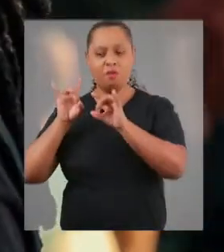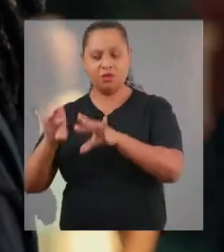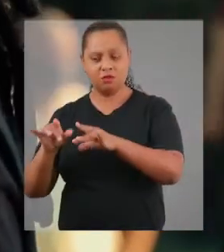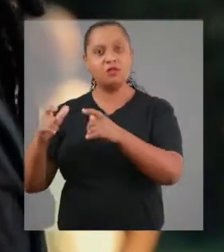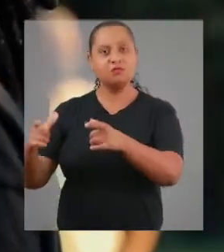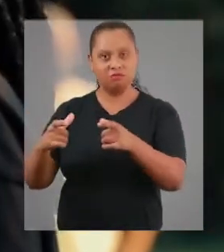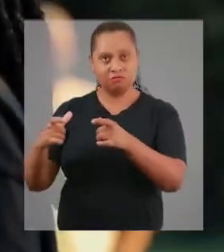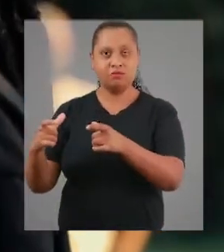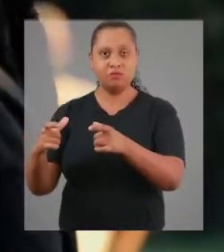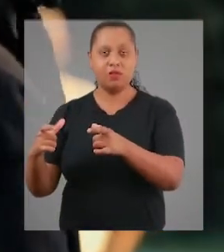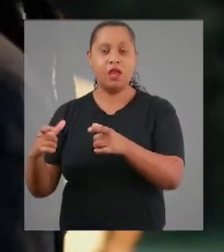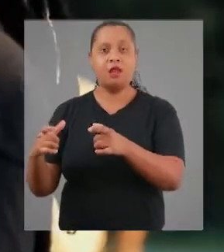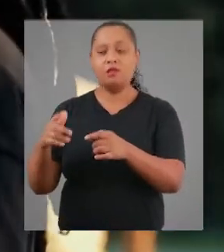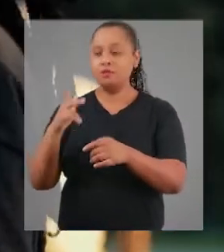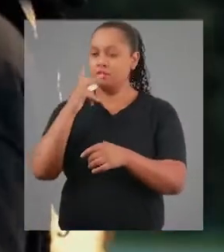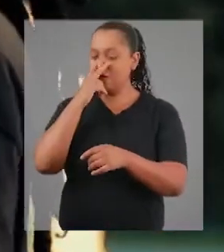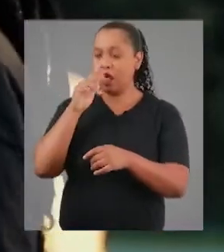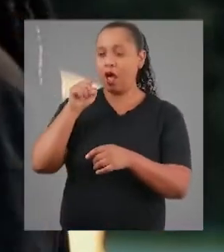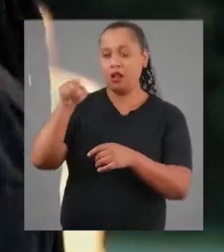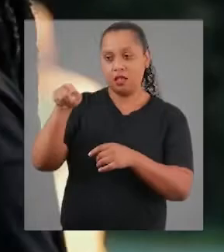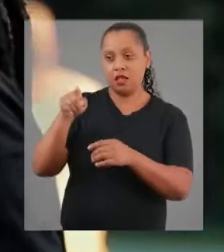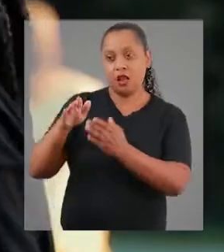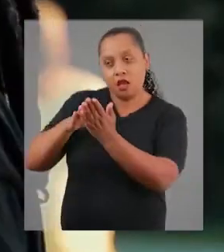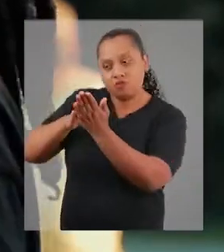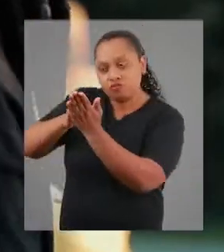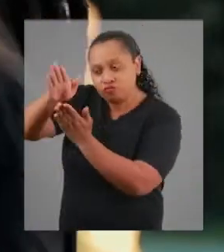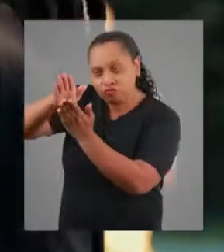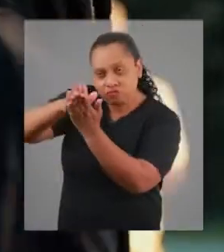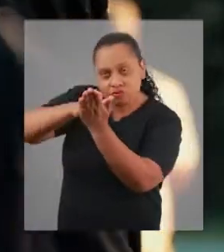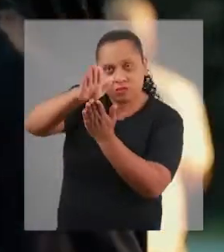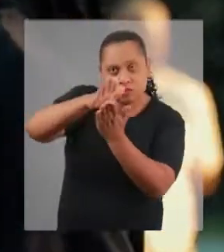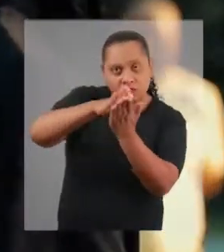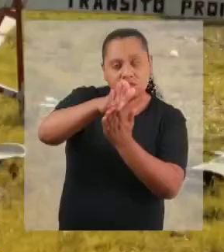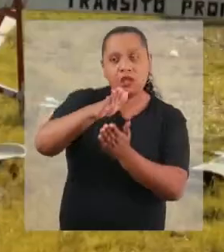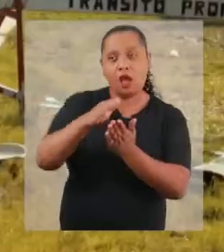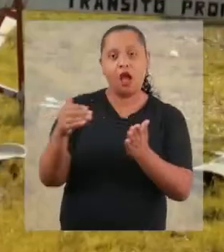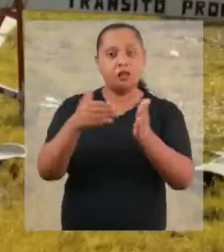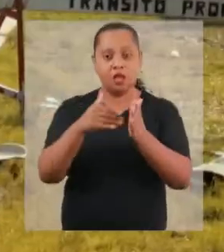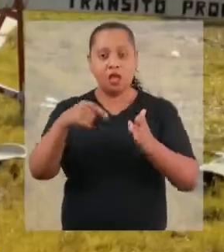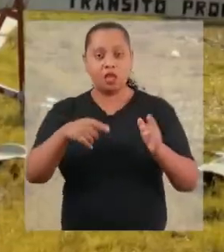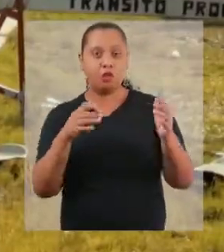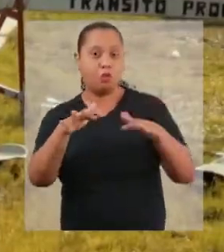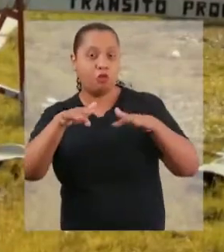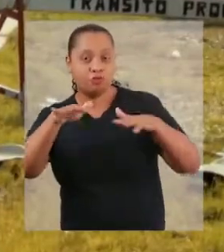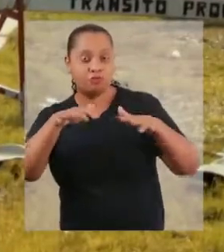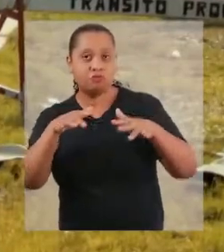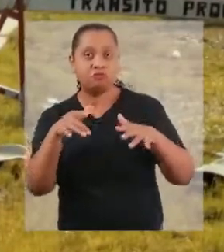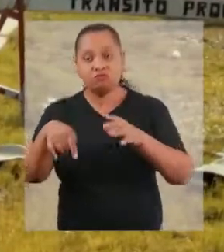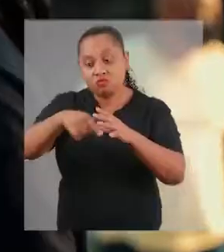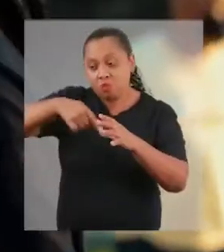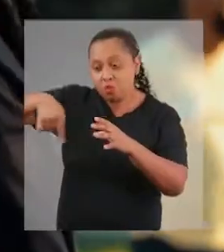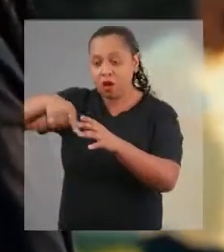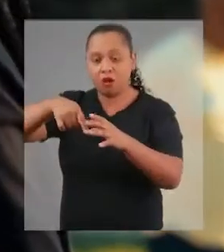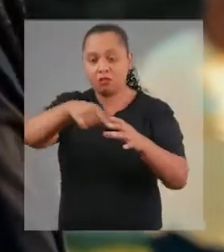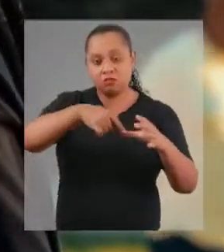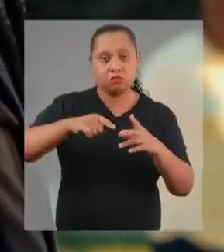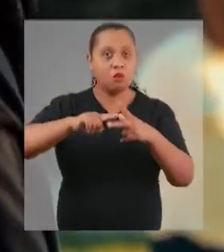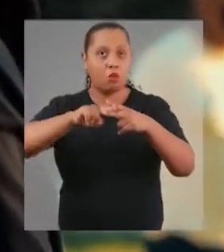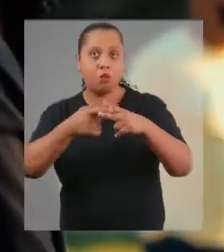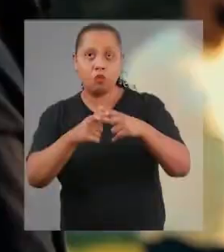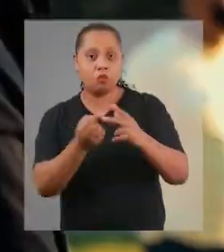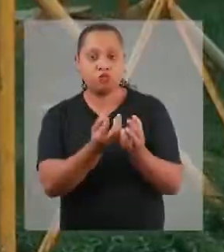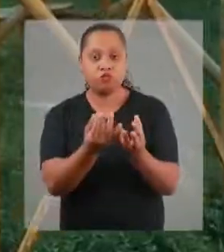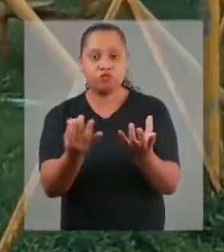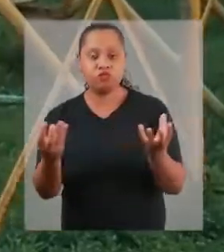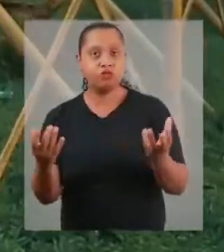ficou meio que um espaço abandonado, entendeu? Tipo, ali nas Spine, até aqui onde transita,